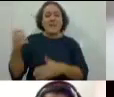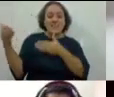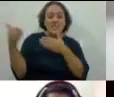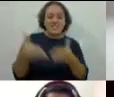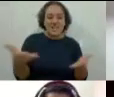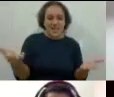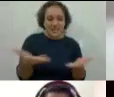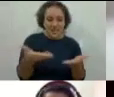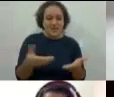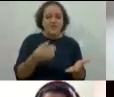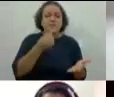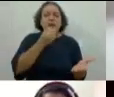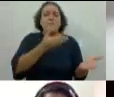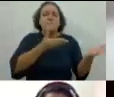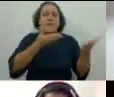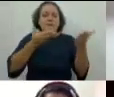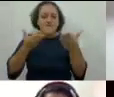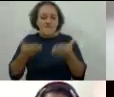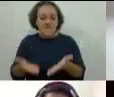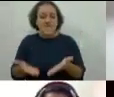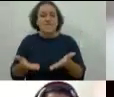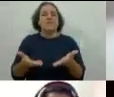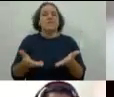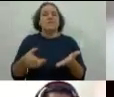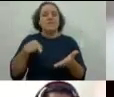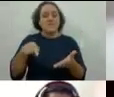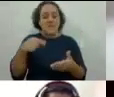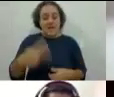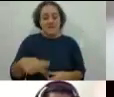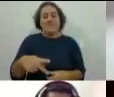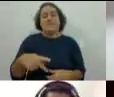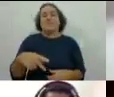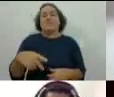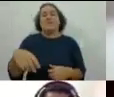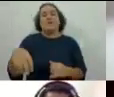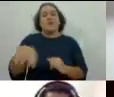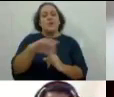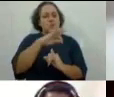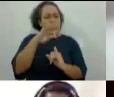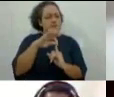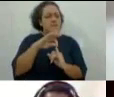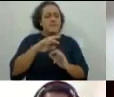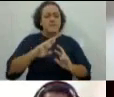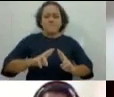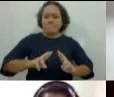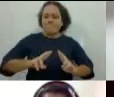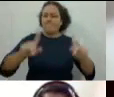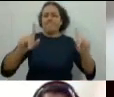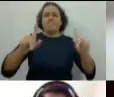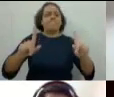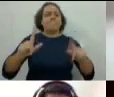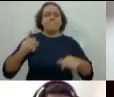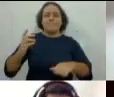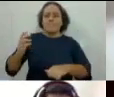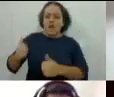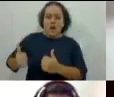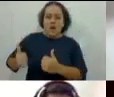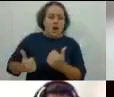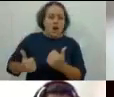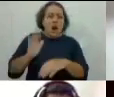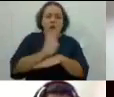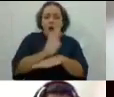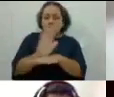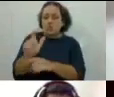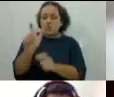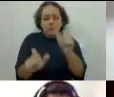para quem está chegando agora. Sejam bem-vindos, tá, pessoal? Essa instituição, ela faz a diferença na vida